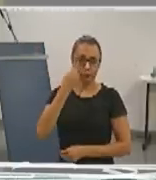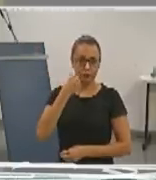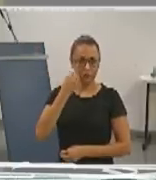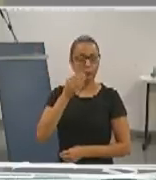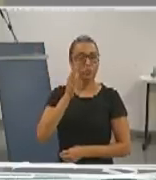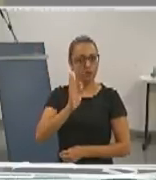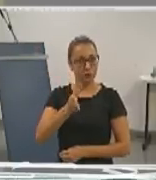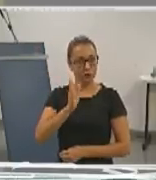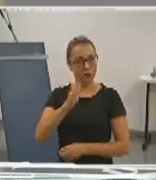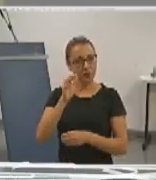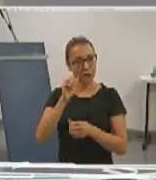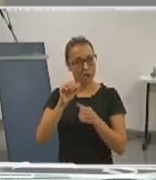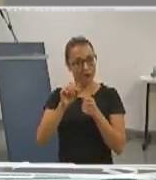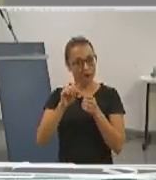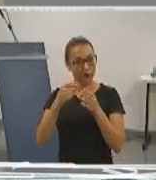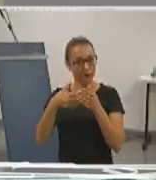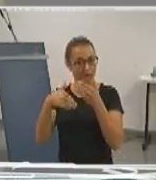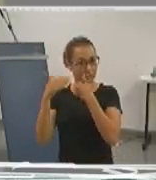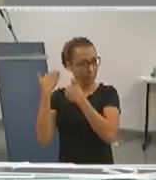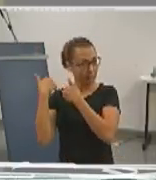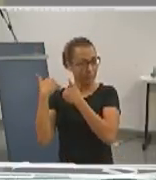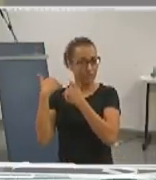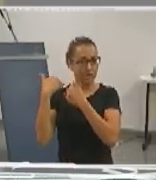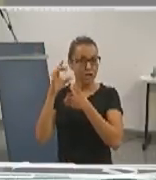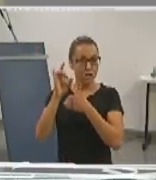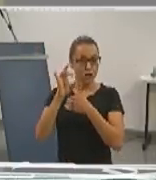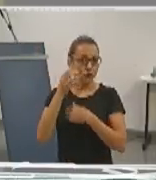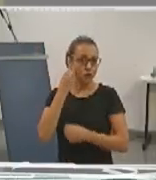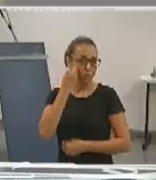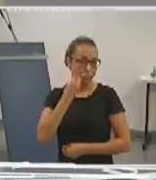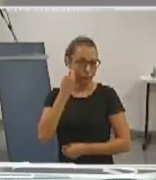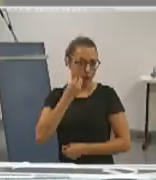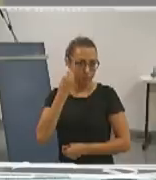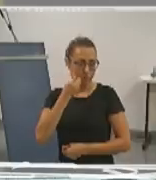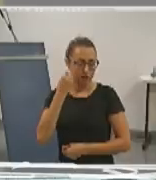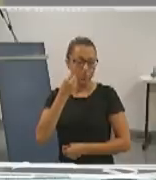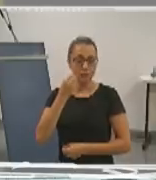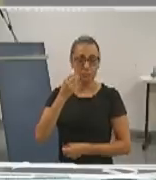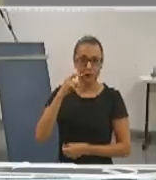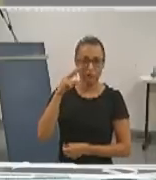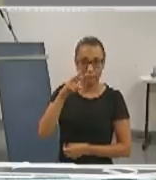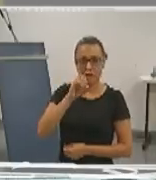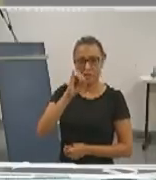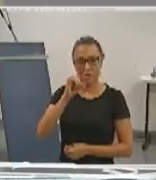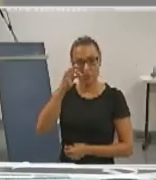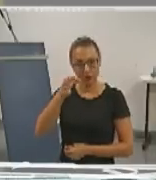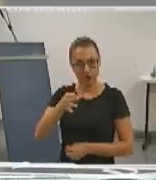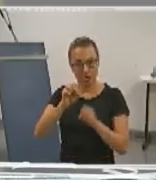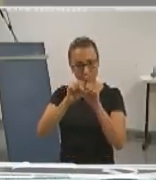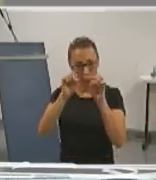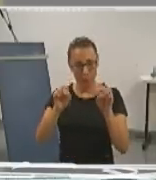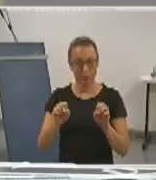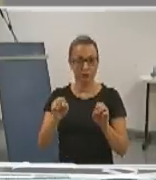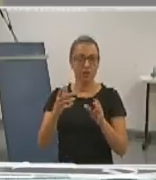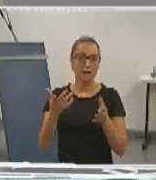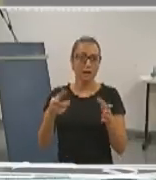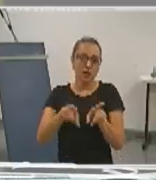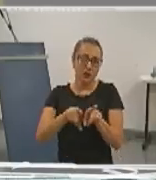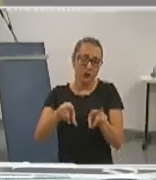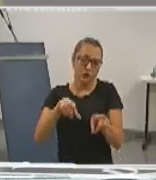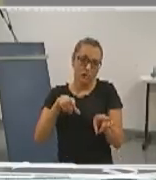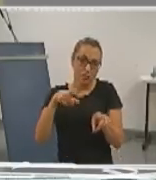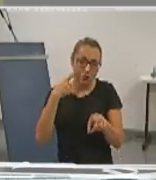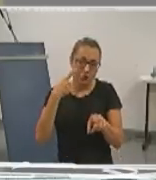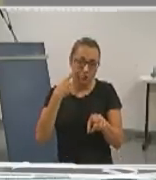uma votação somente para teste de funcionalidade do sistema e para nós podermos mensurar,